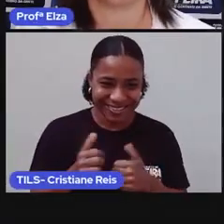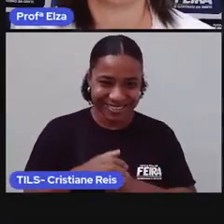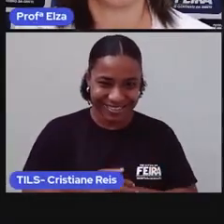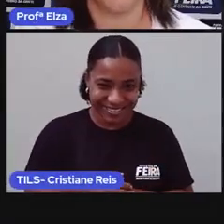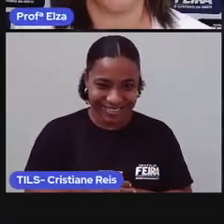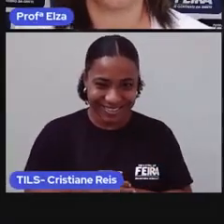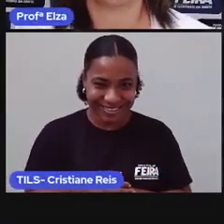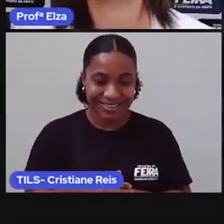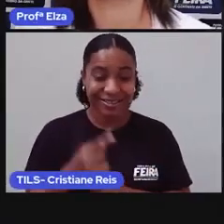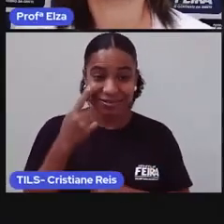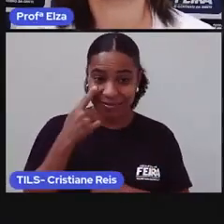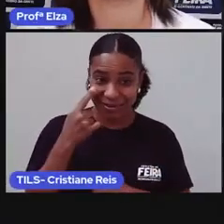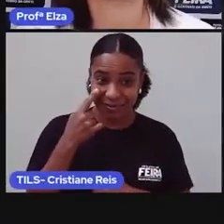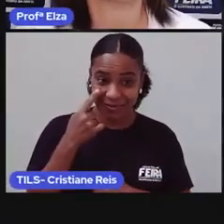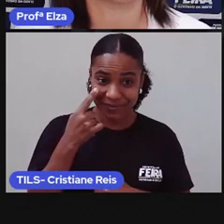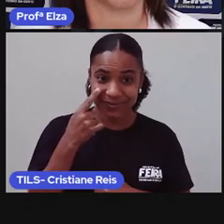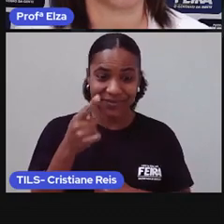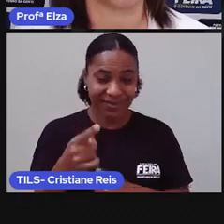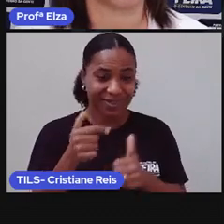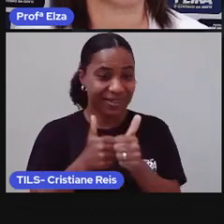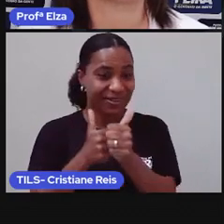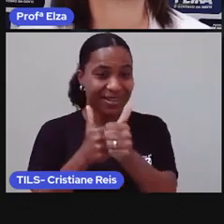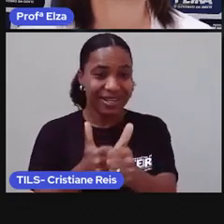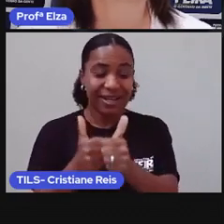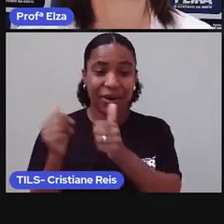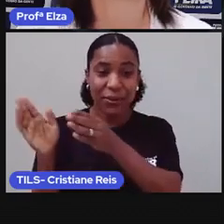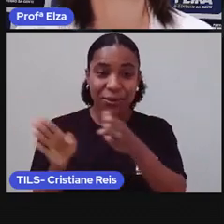acompanhar esta aula por meio dos slides.